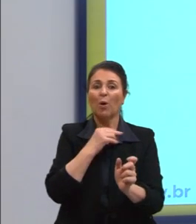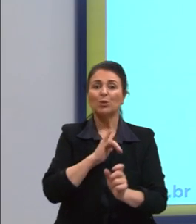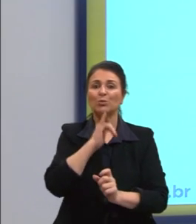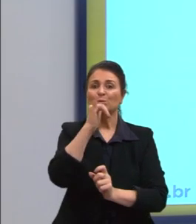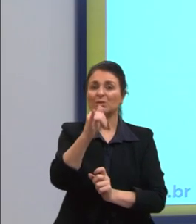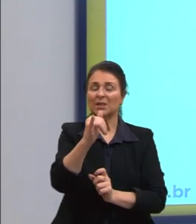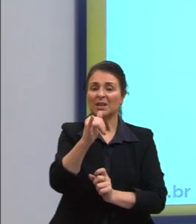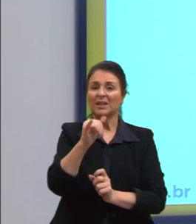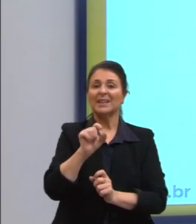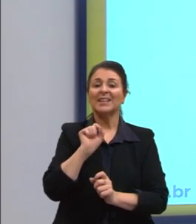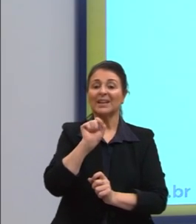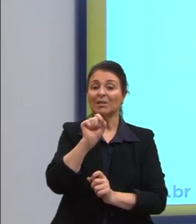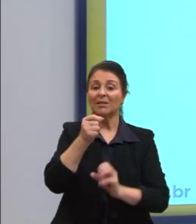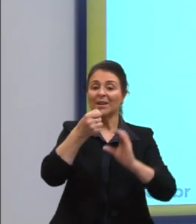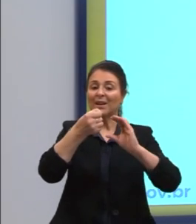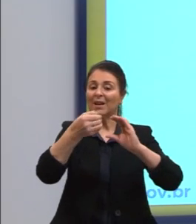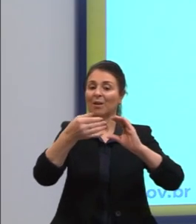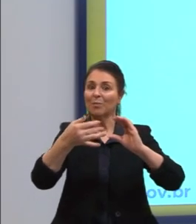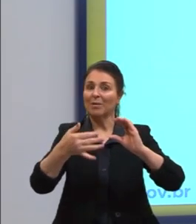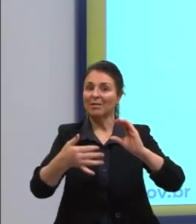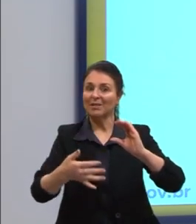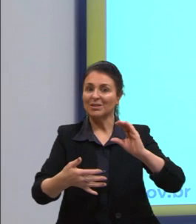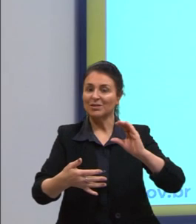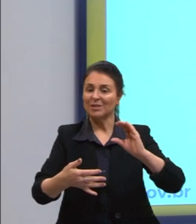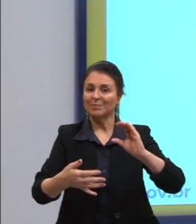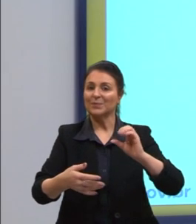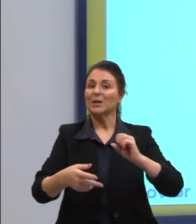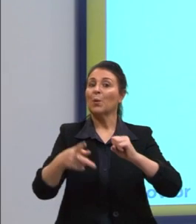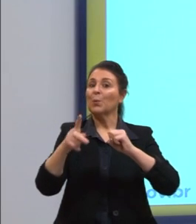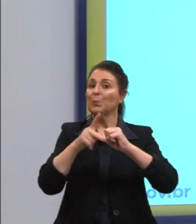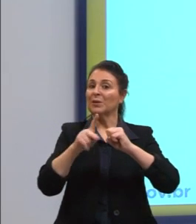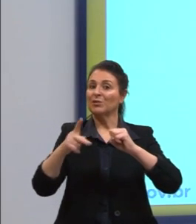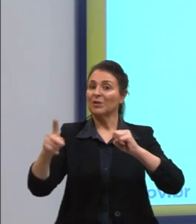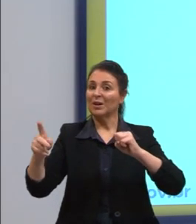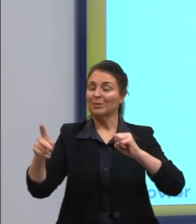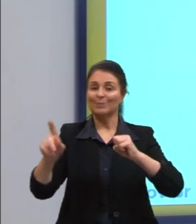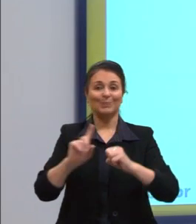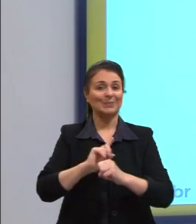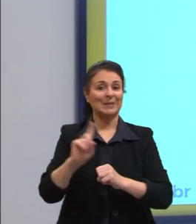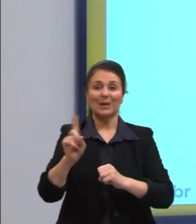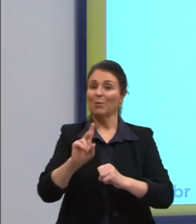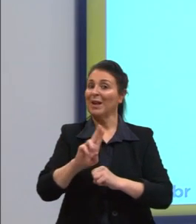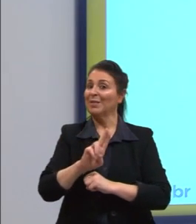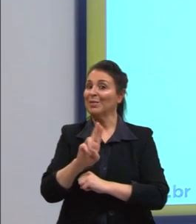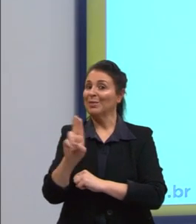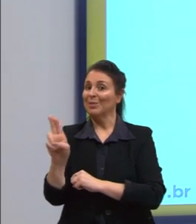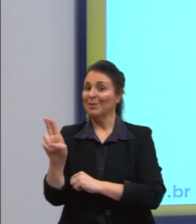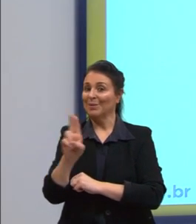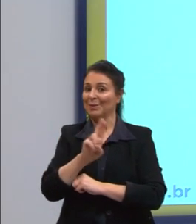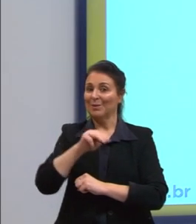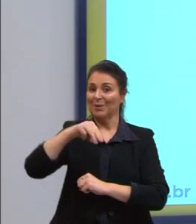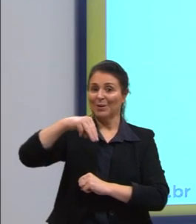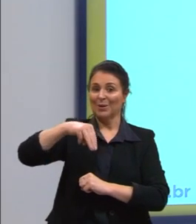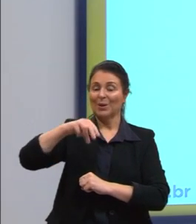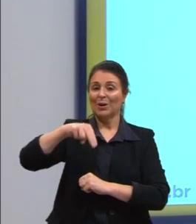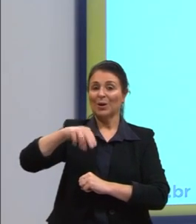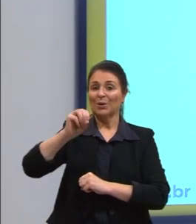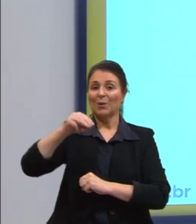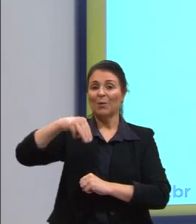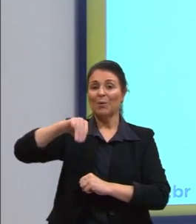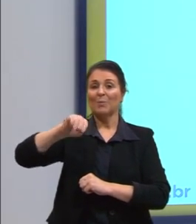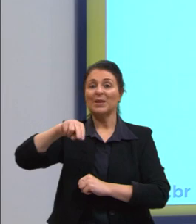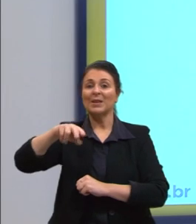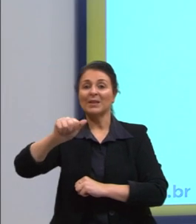seja uma característica. Então, o nosso predicado aqui não seria nominal. Segundo